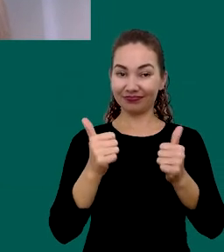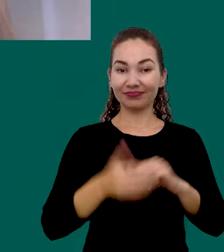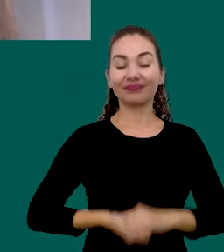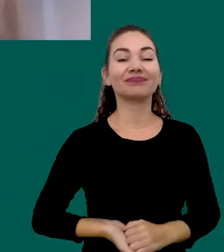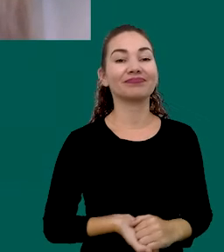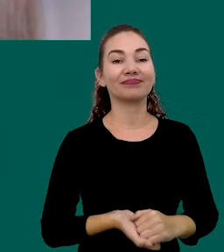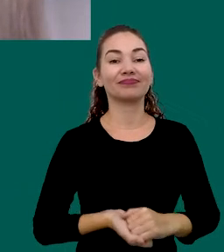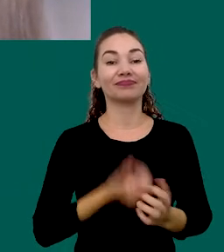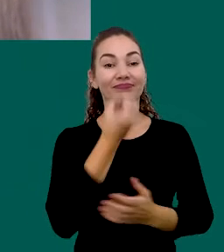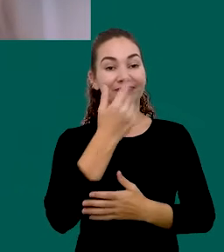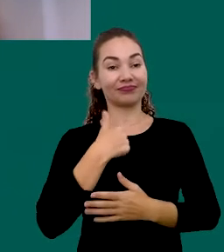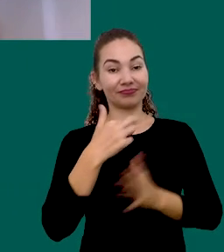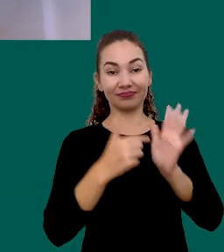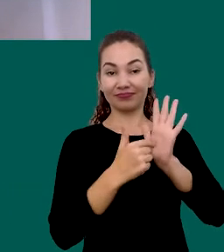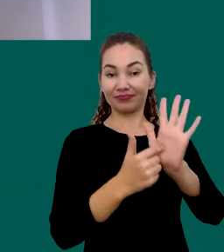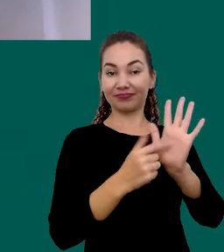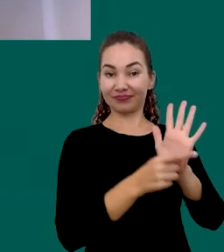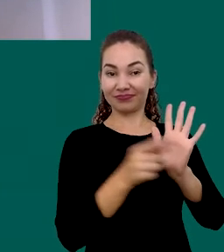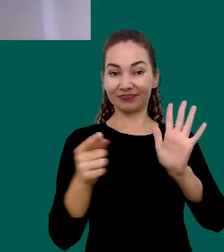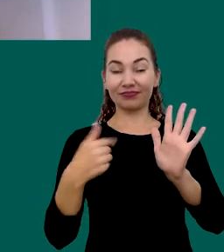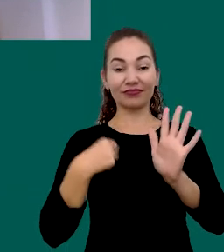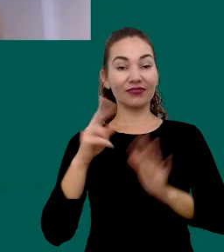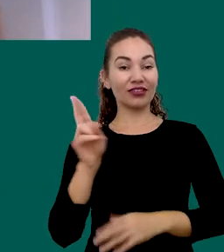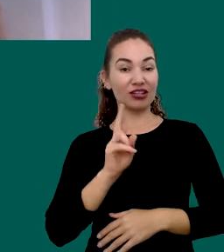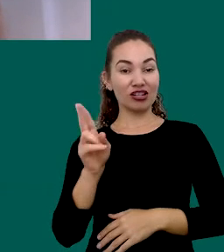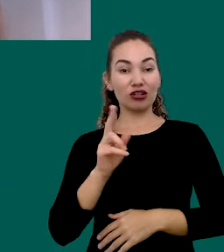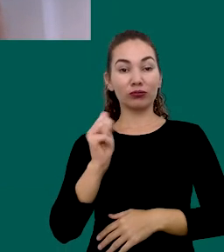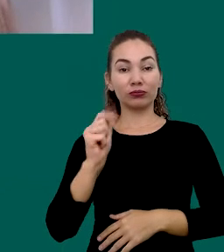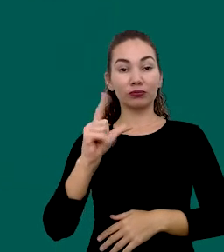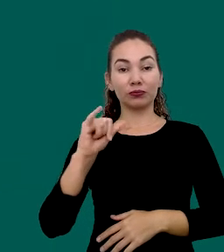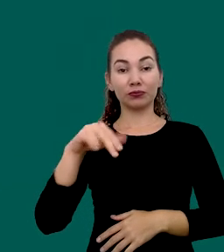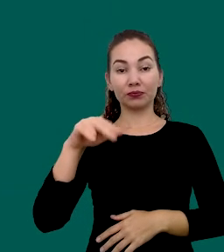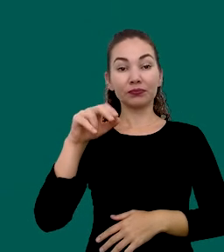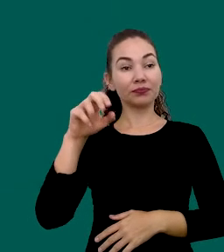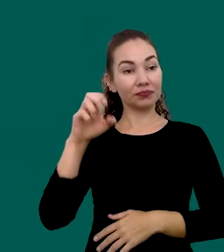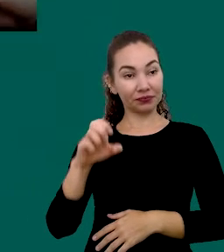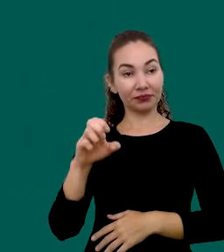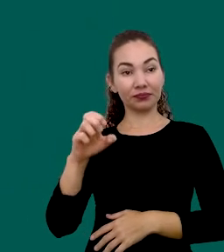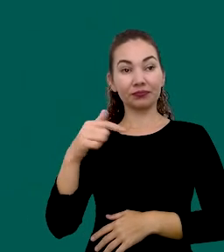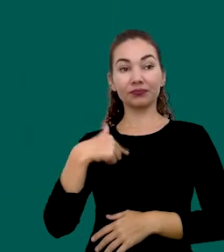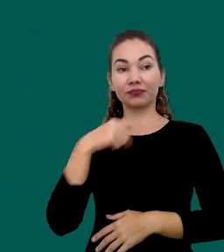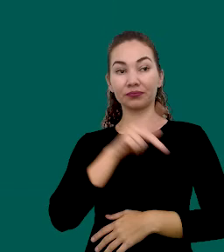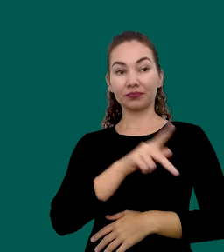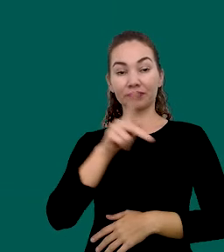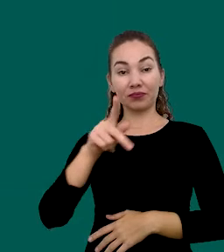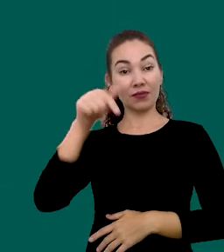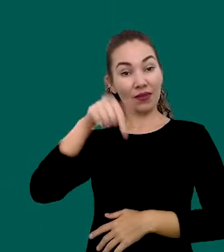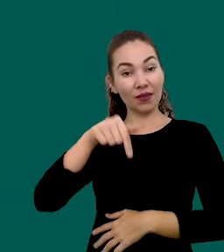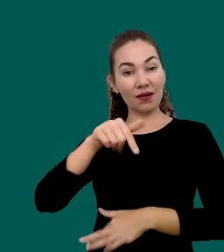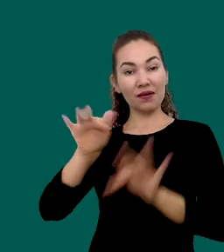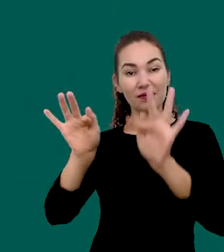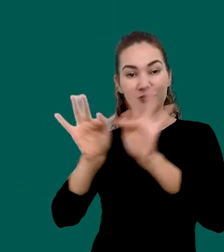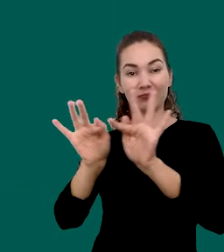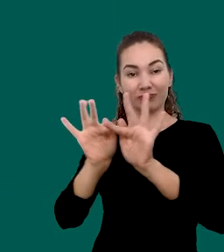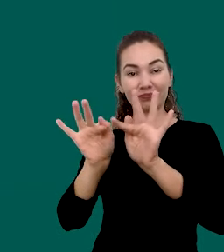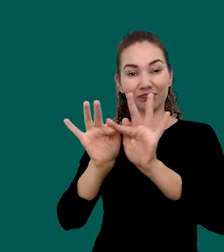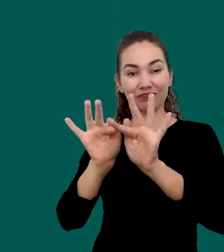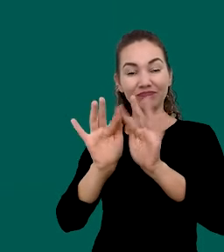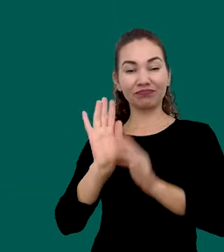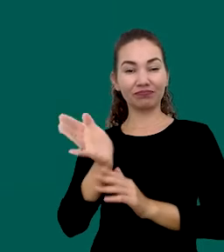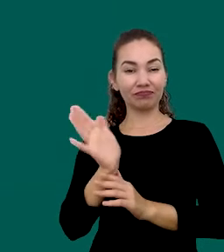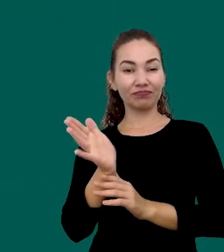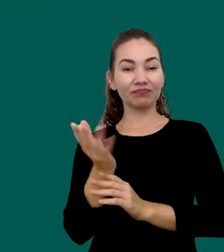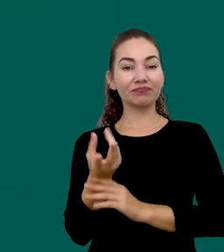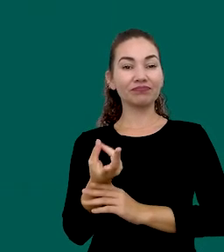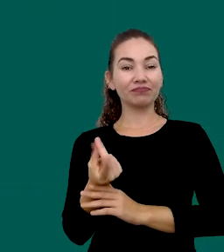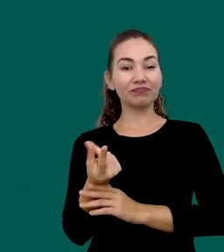Bom, me apresentar para vocês Meu nome é Aline Lemos Eu sou professora da casa Aqui da Universidade Fevale já